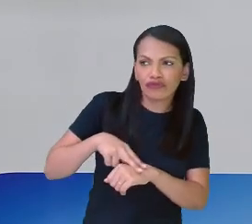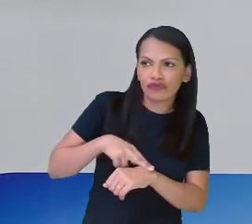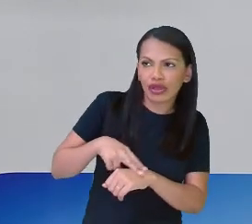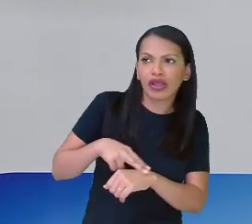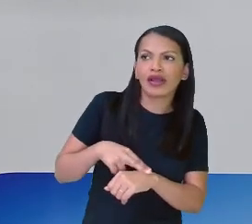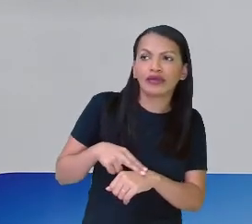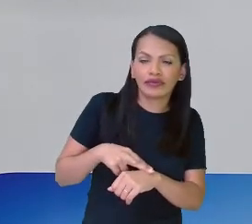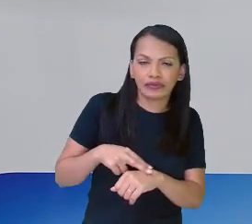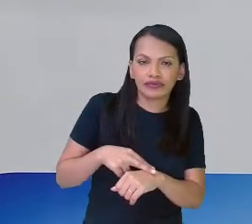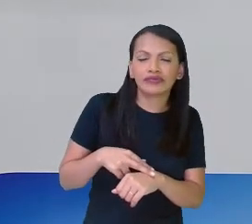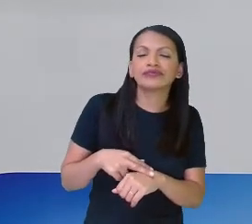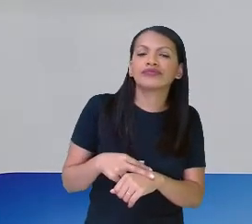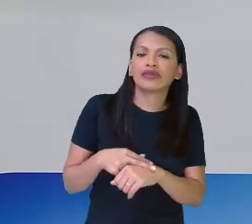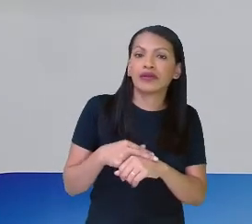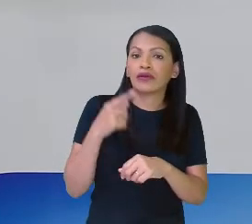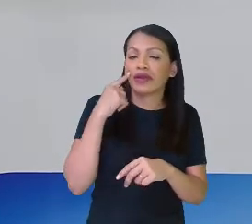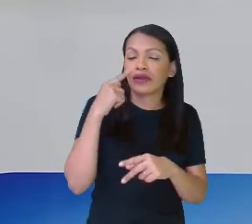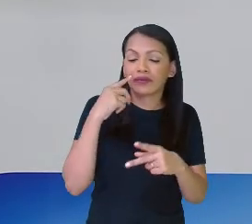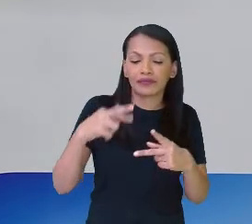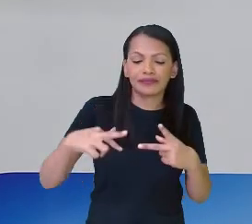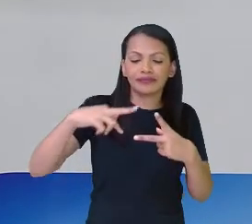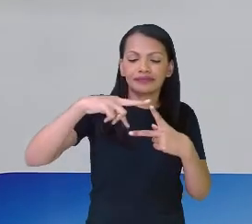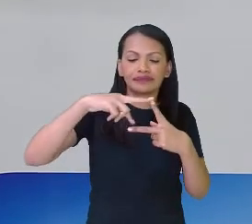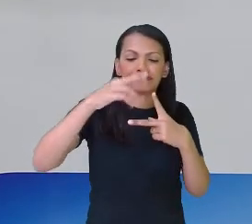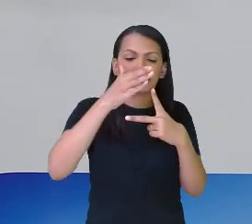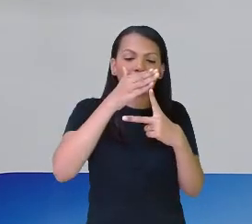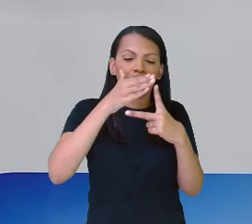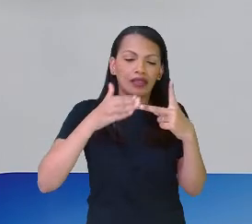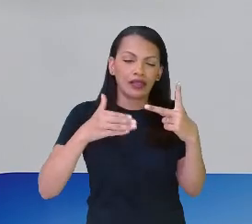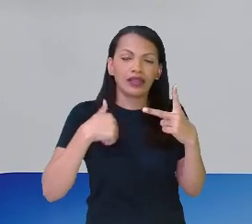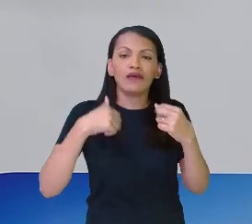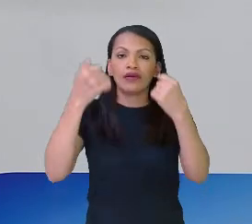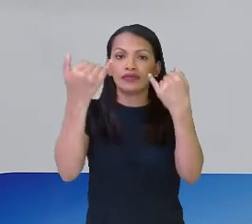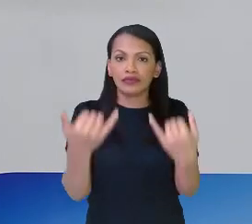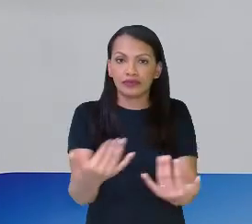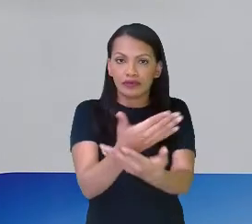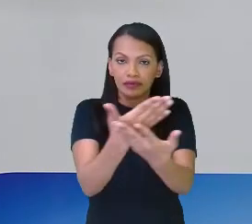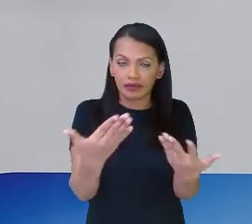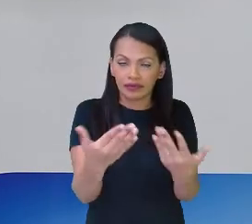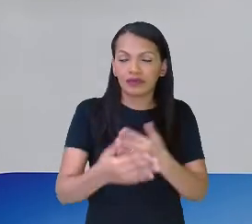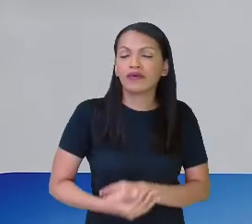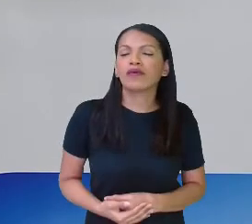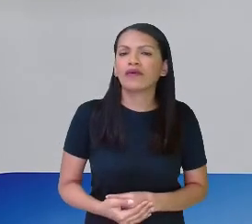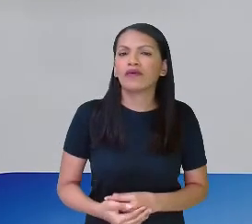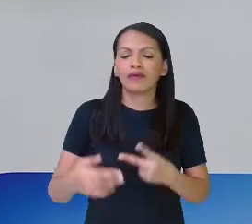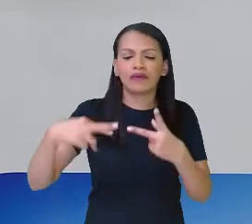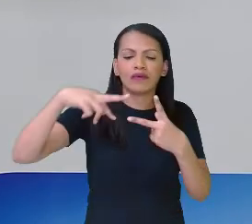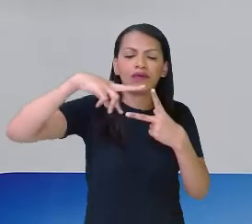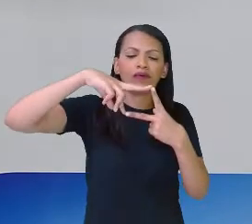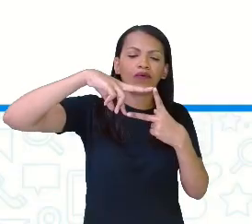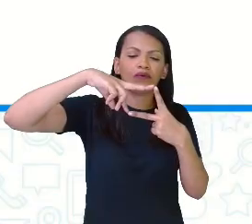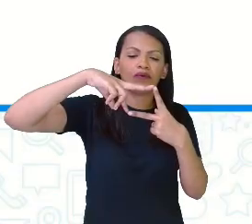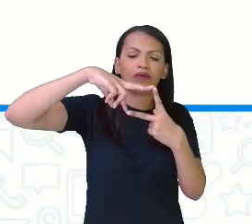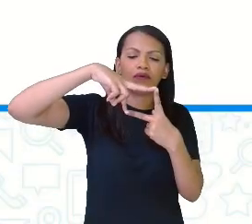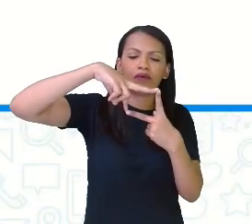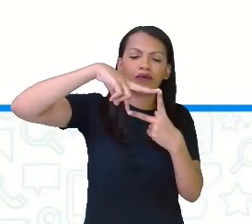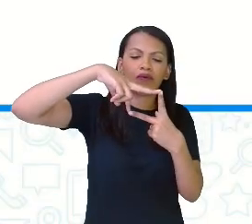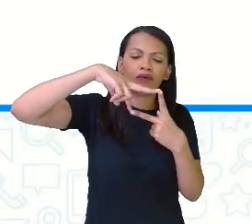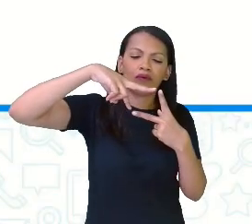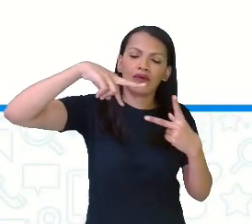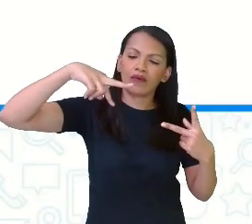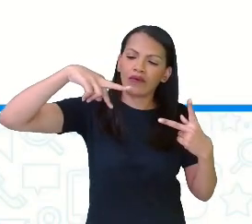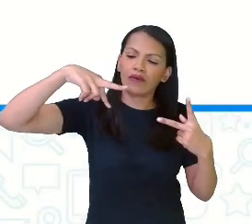metade de quadradinhos verdes, mas eu dou a explicação para vocês. Uma metade de um quadrado mais uma